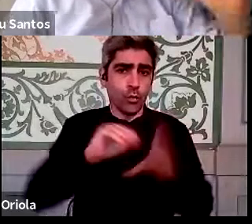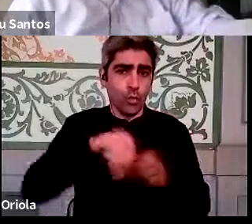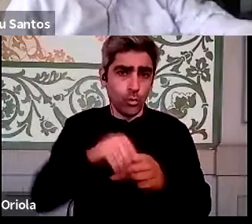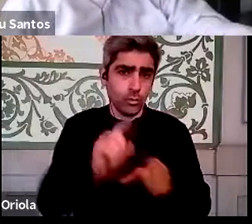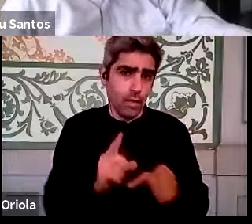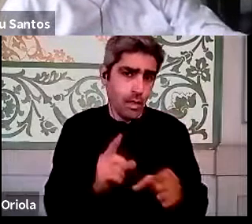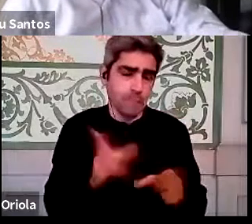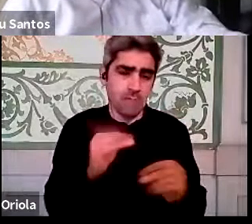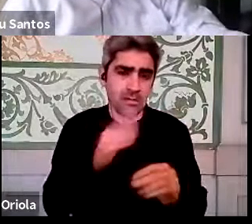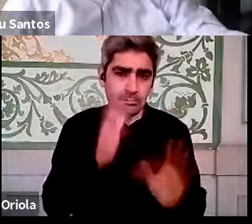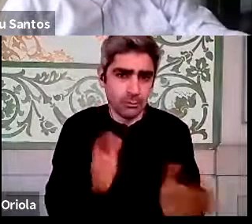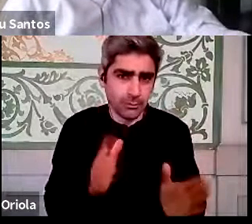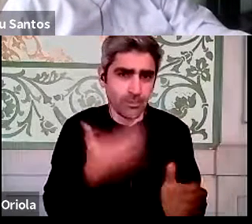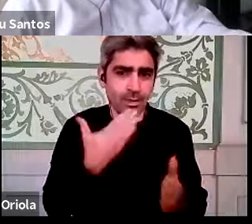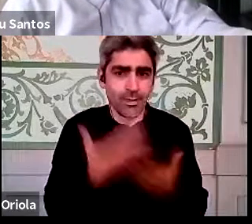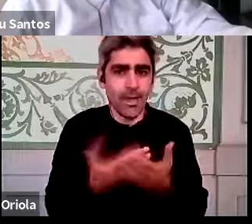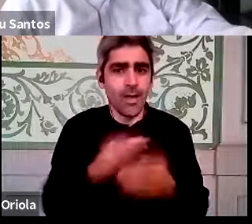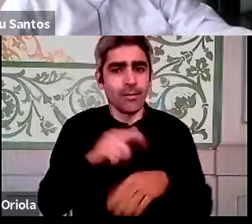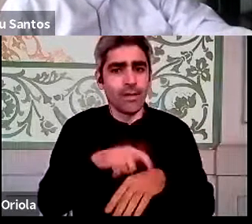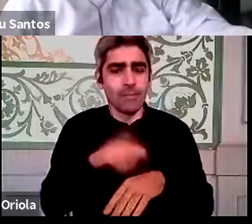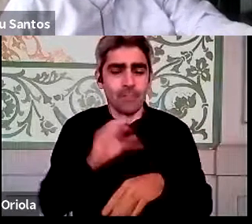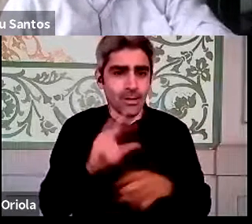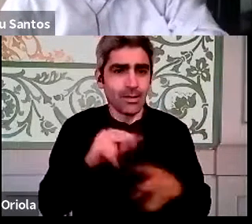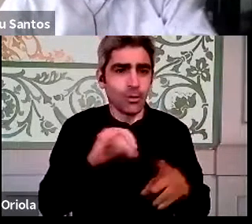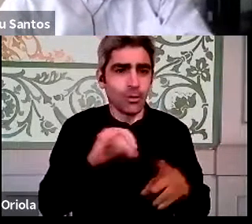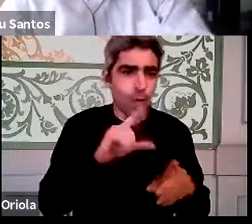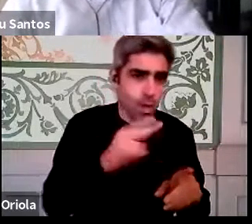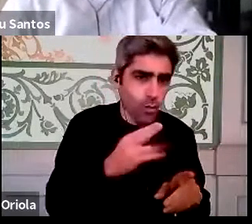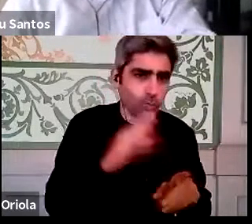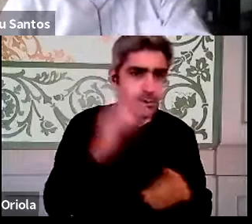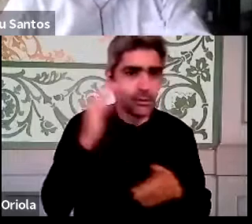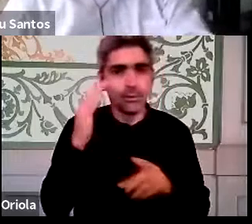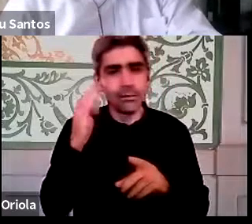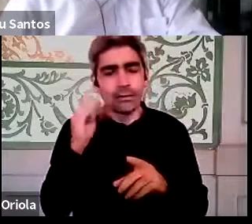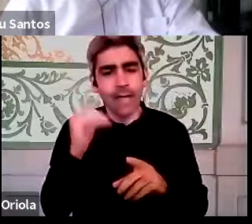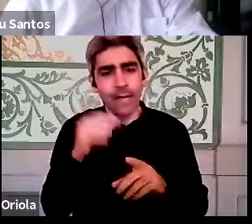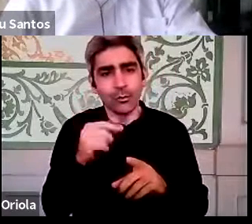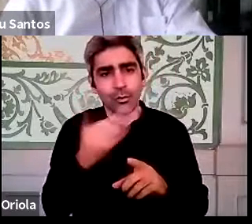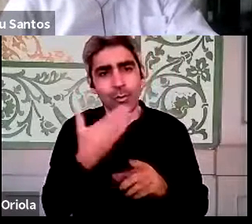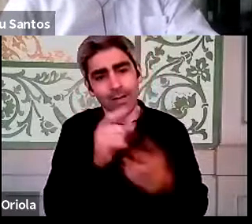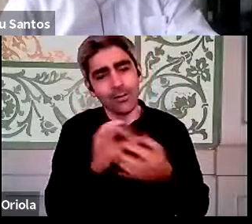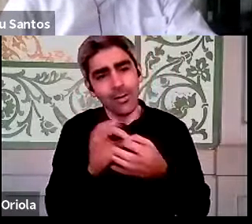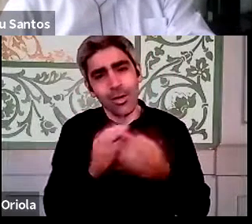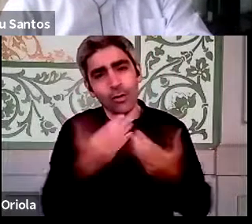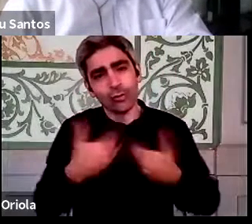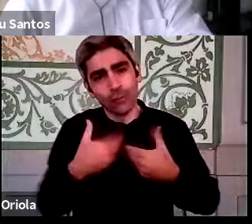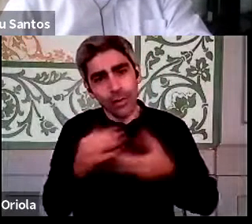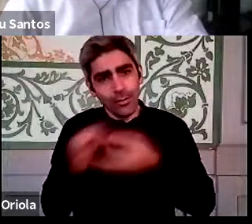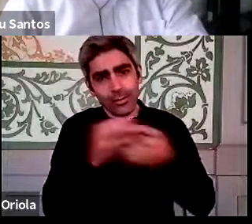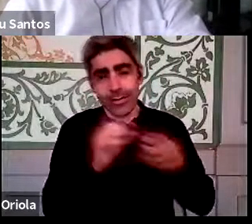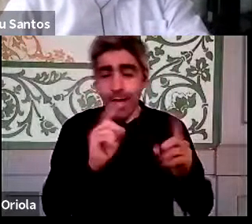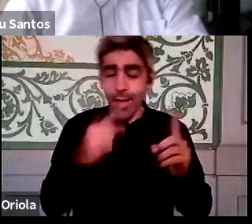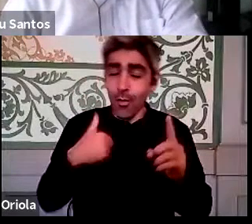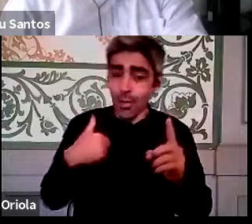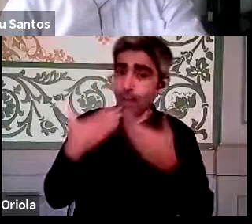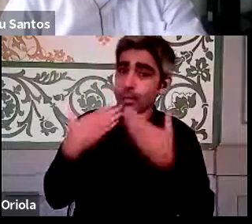mais vos quero dizer, para não ocupar muito tempo, Nicolau Santos, muito obrigado por ter estado aqui a ajudar-nos a conversar. Não, eu é que agradeço